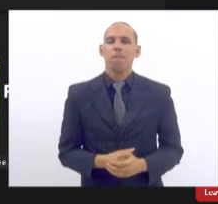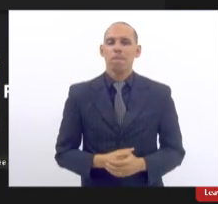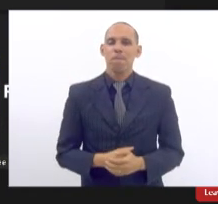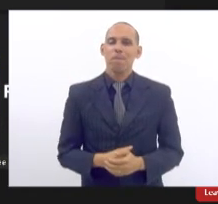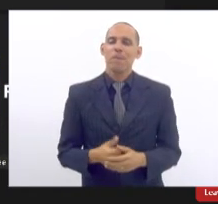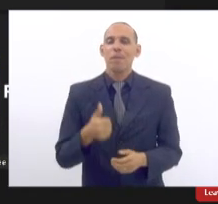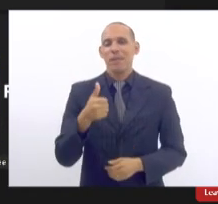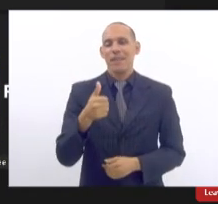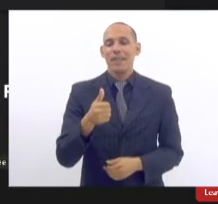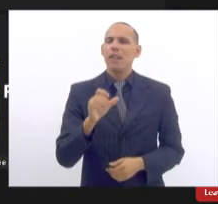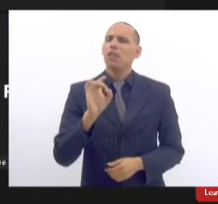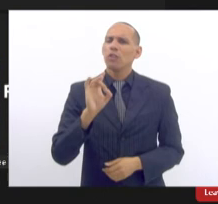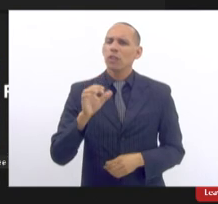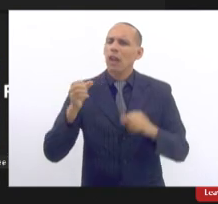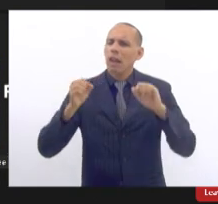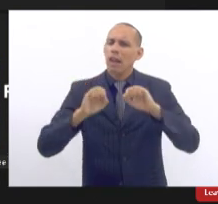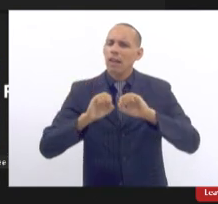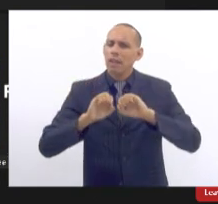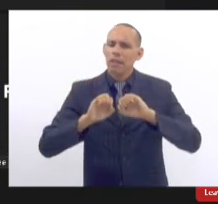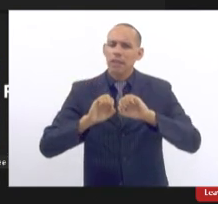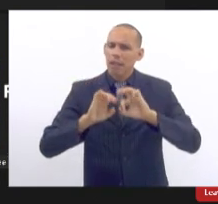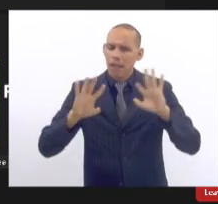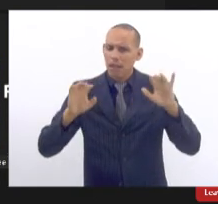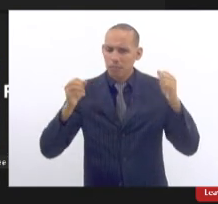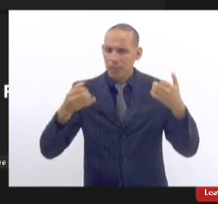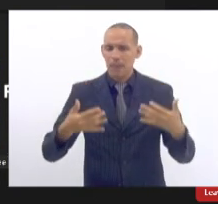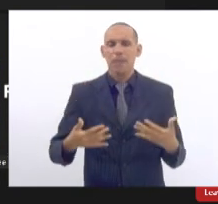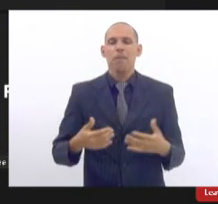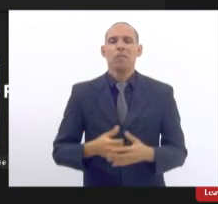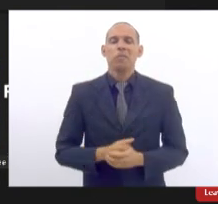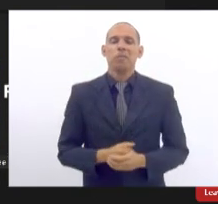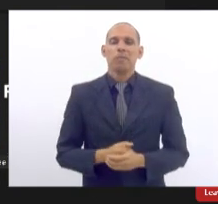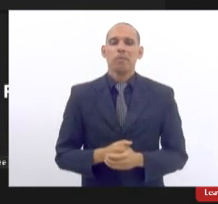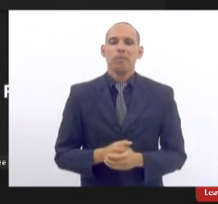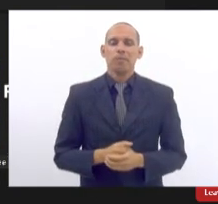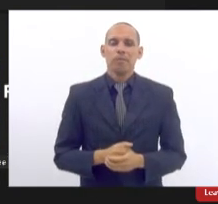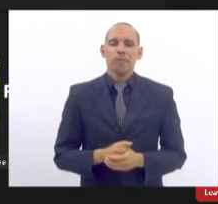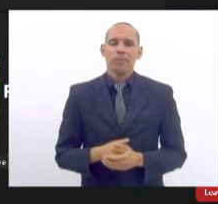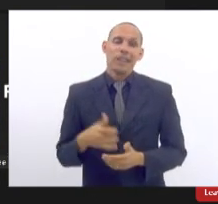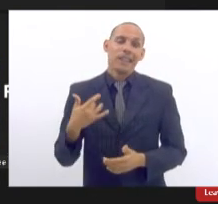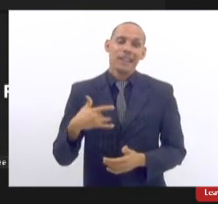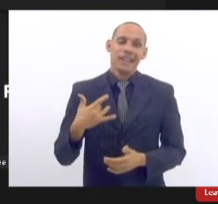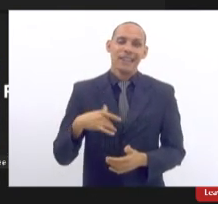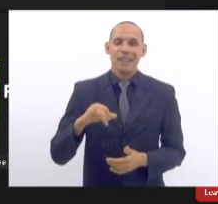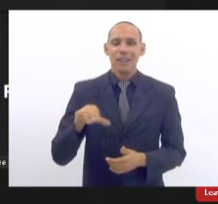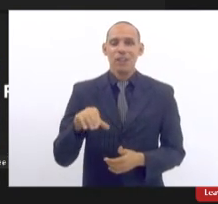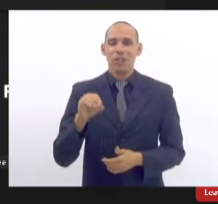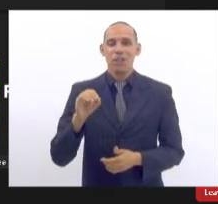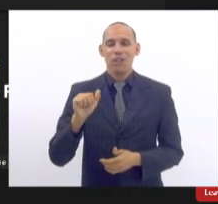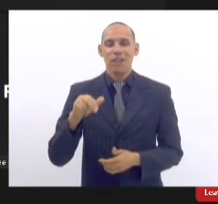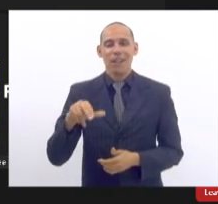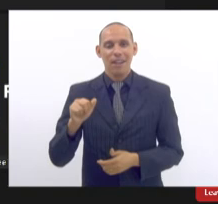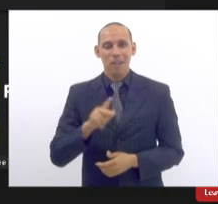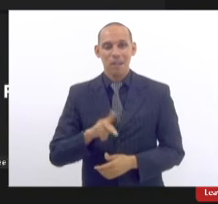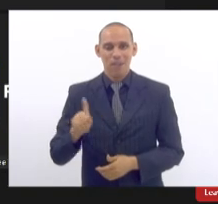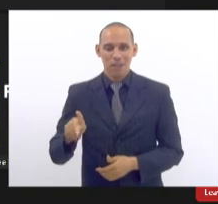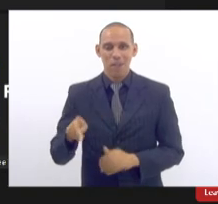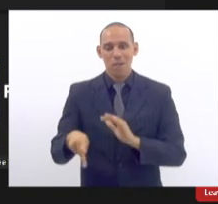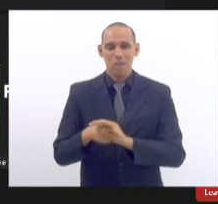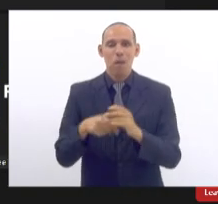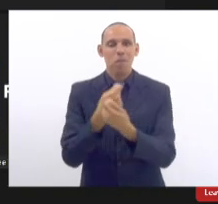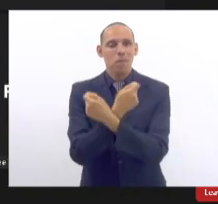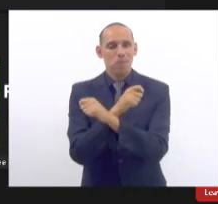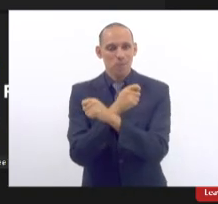beleza deixa eu esclarecer uma coisa pena que a a a a Joana né nossa professora lá da PUC